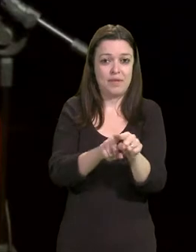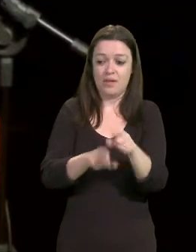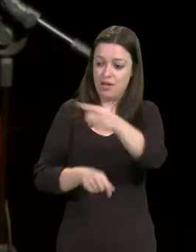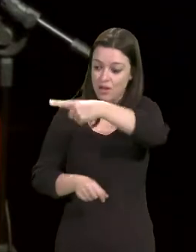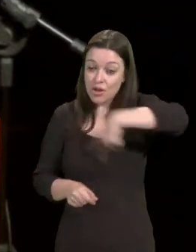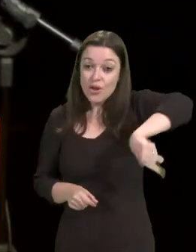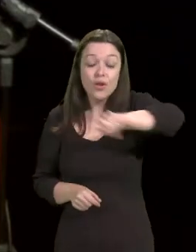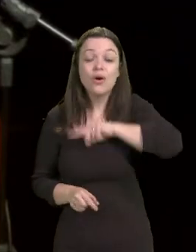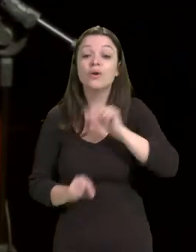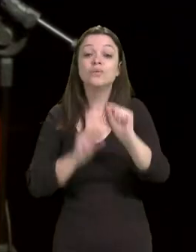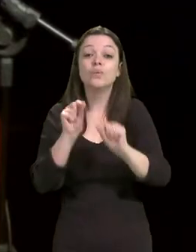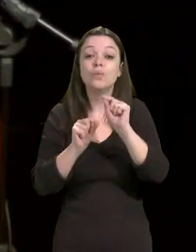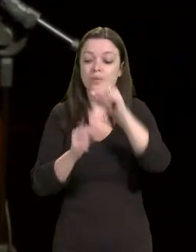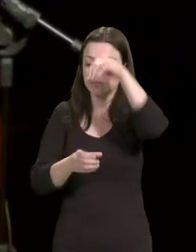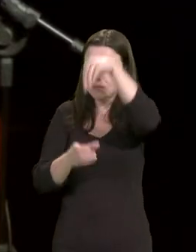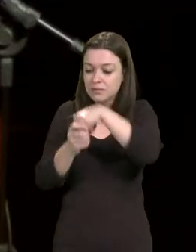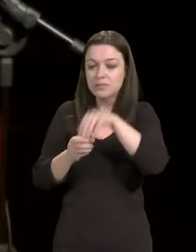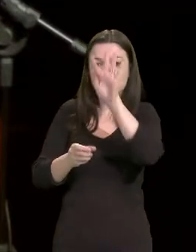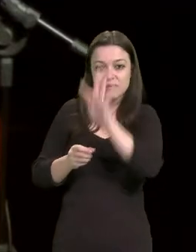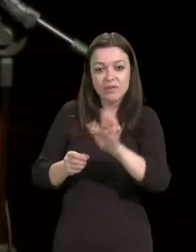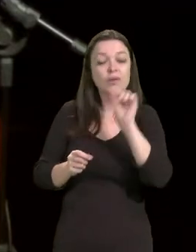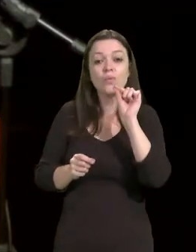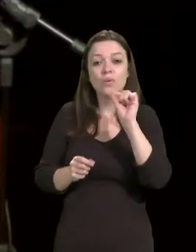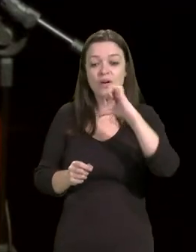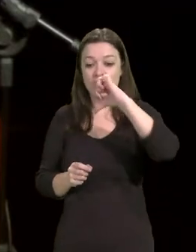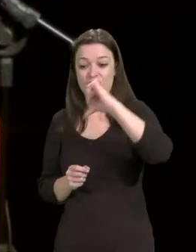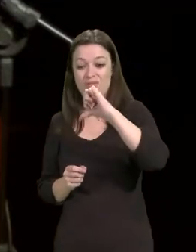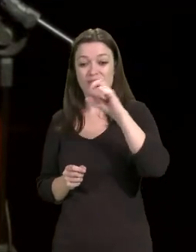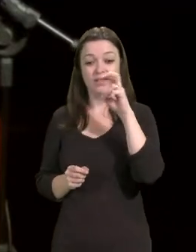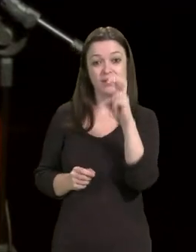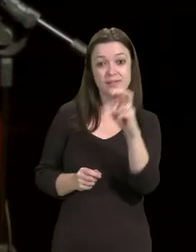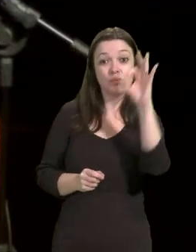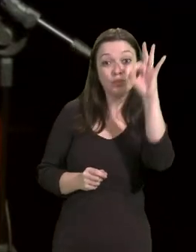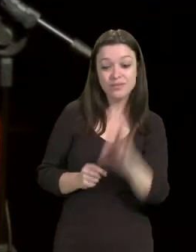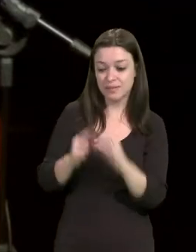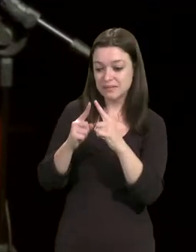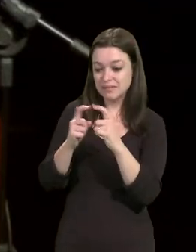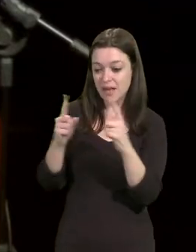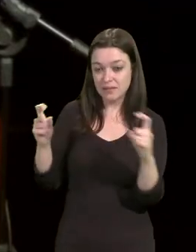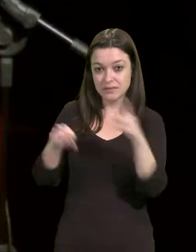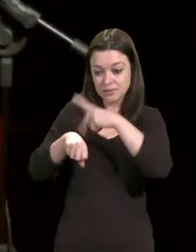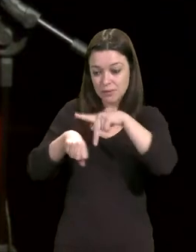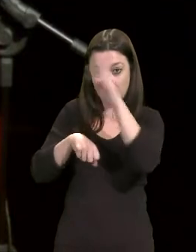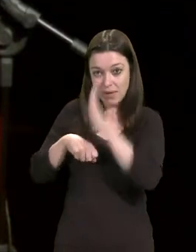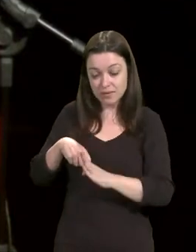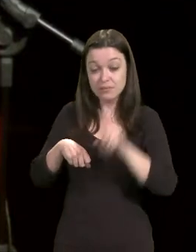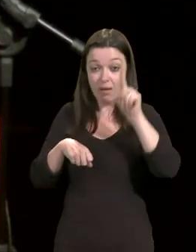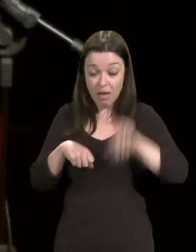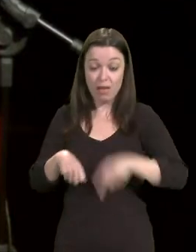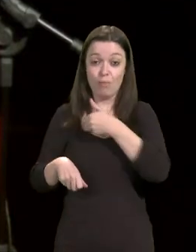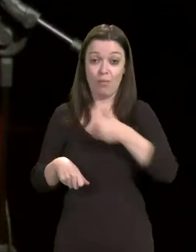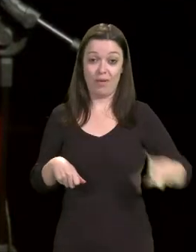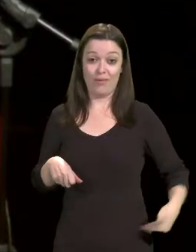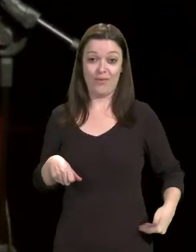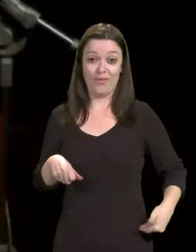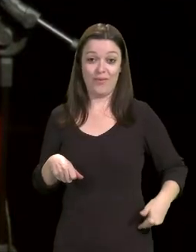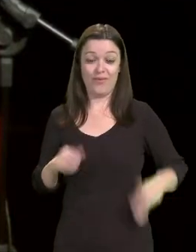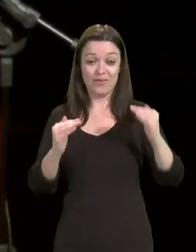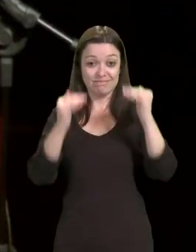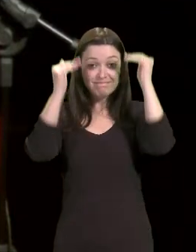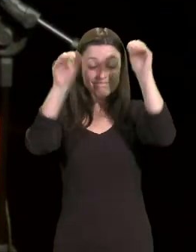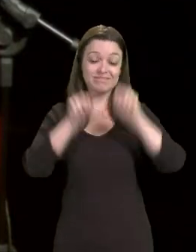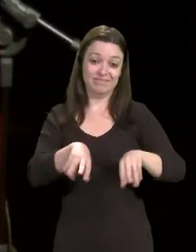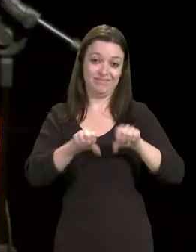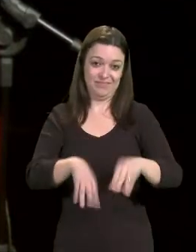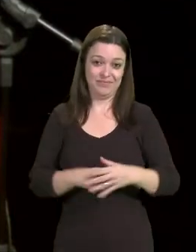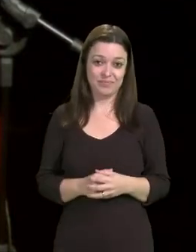responsáveis por 95% da ciência produzida pelo país, compondo deste